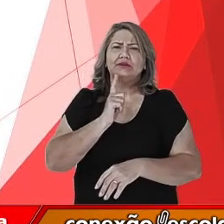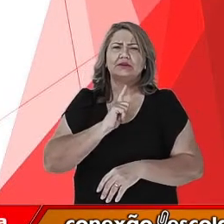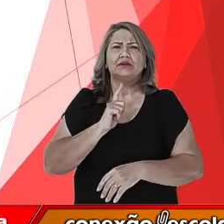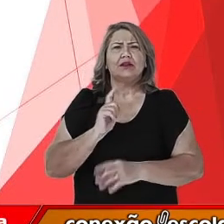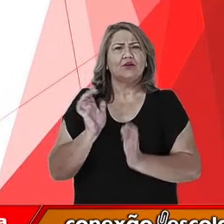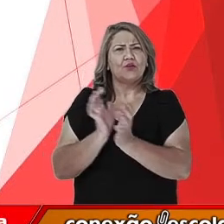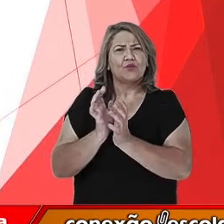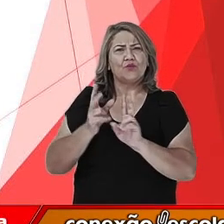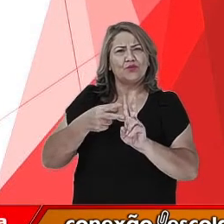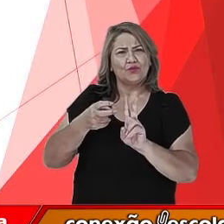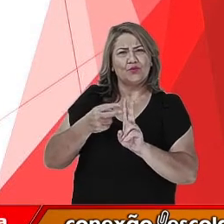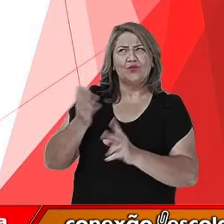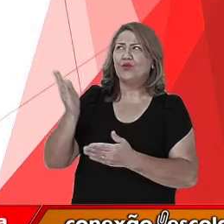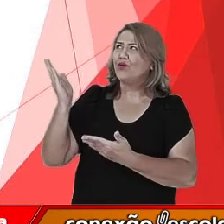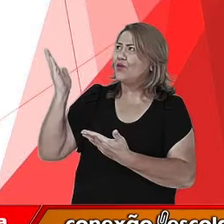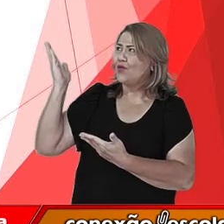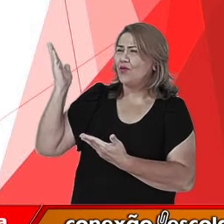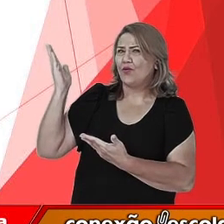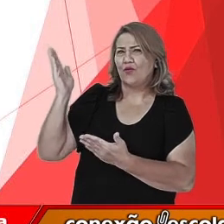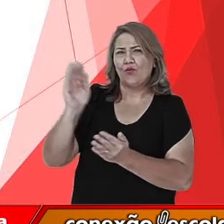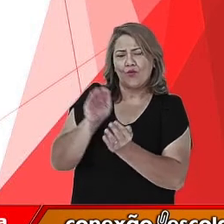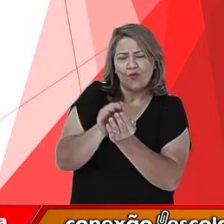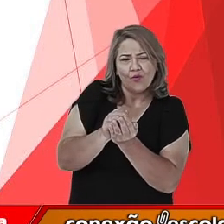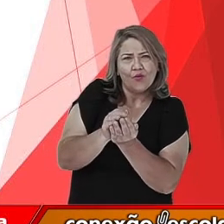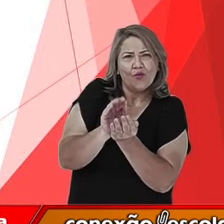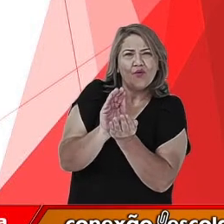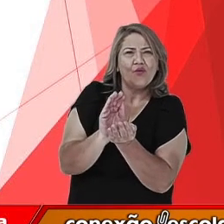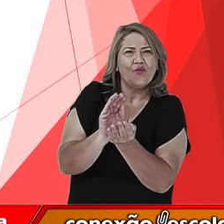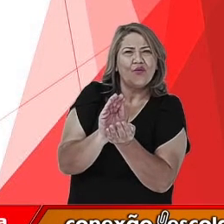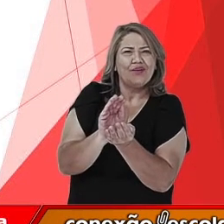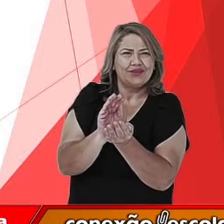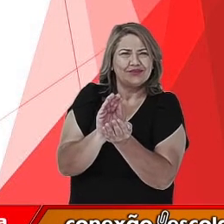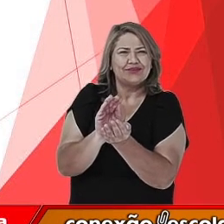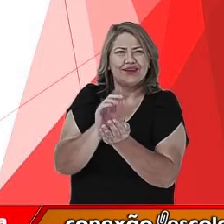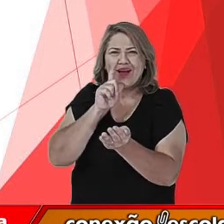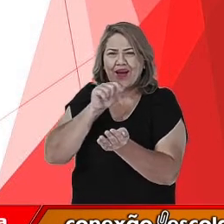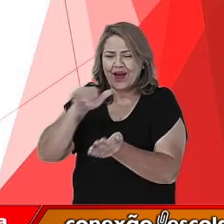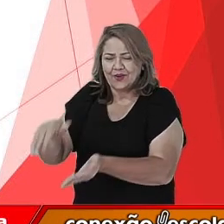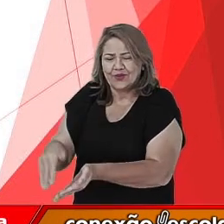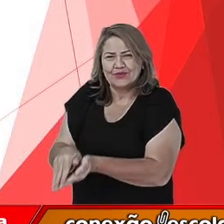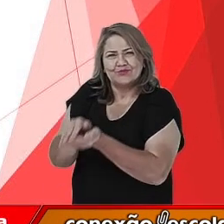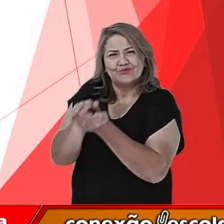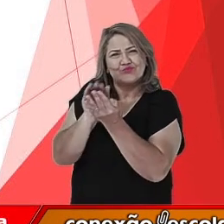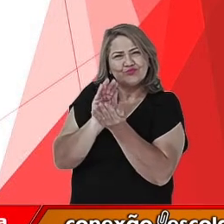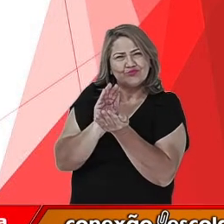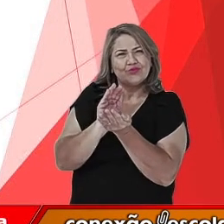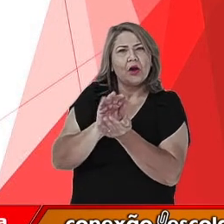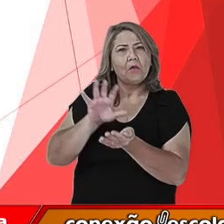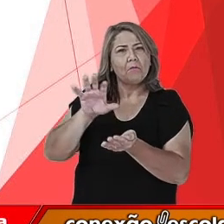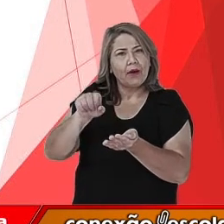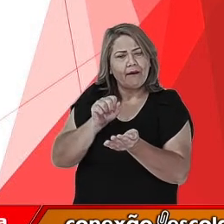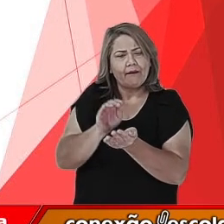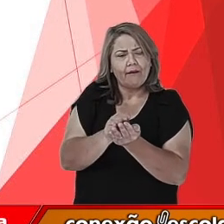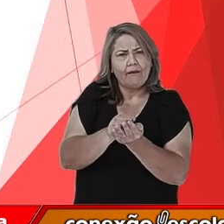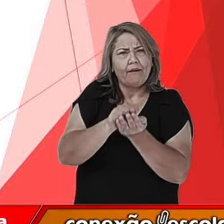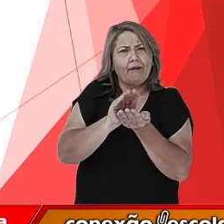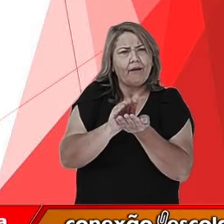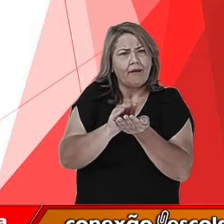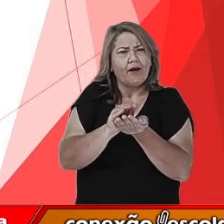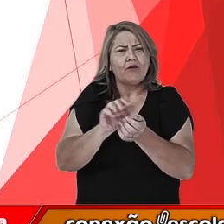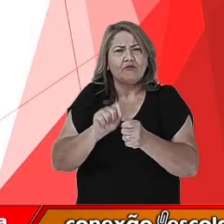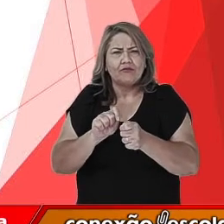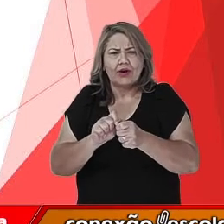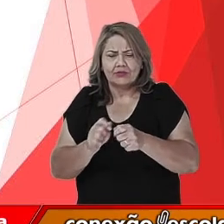No Sambaqui, que é uma montanha de conchas, né? Um morrinho de conchas, o que que eles faziam? Eles pegavam as conchas, iam